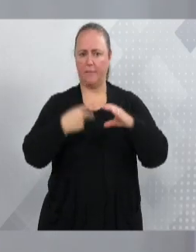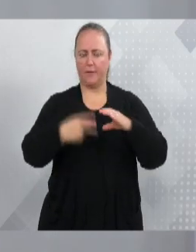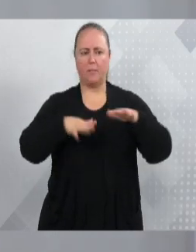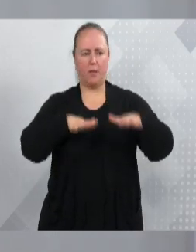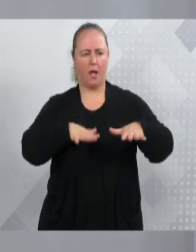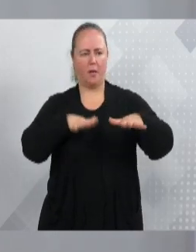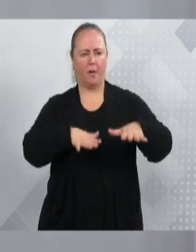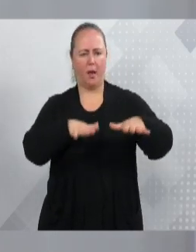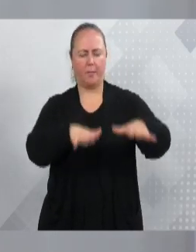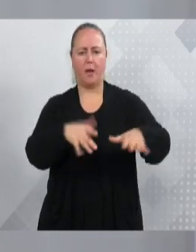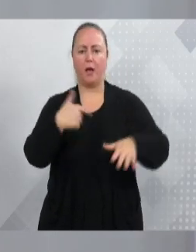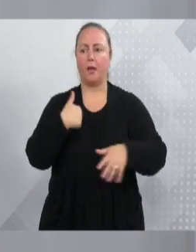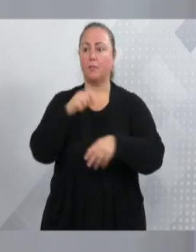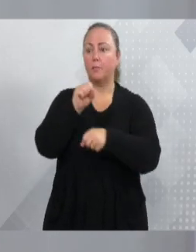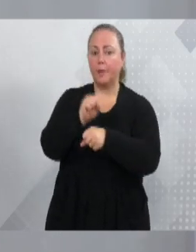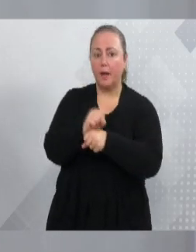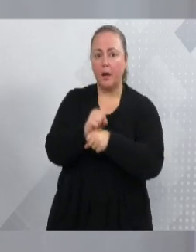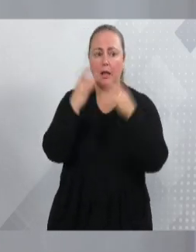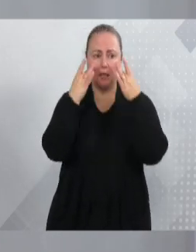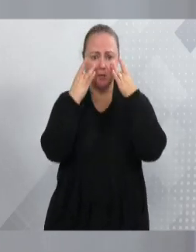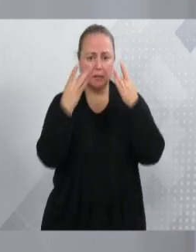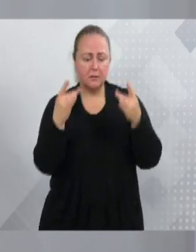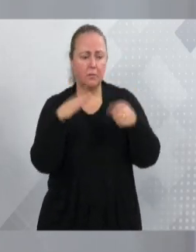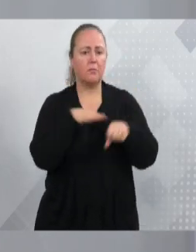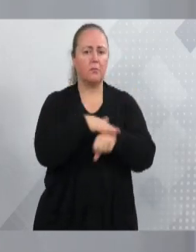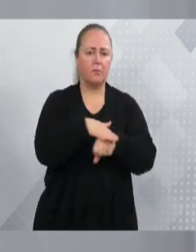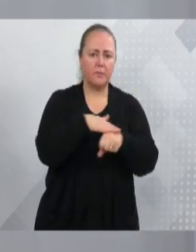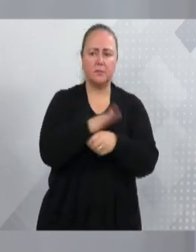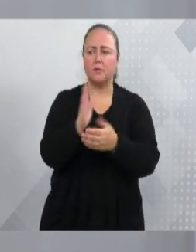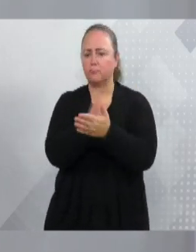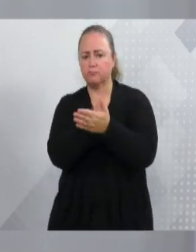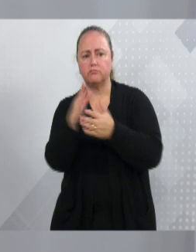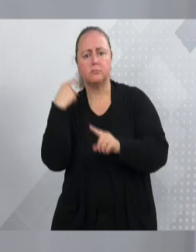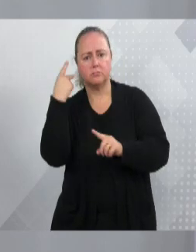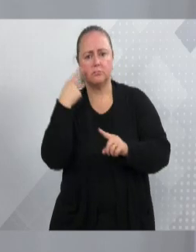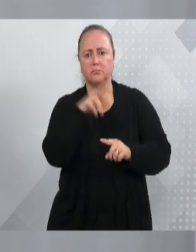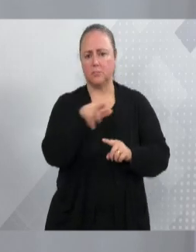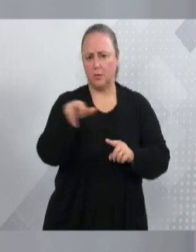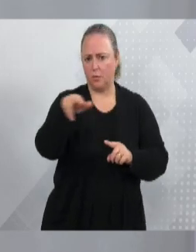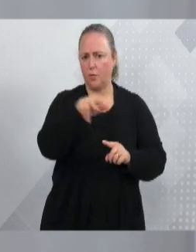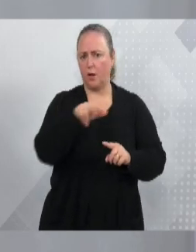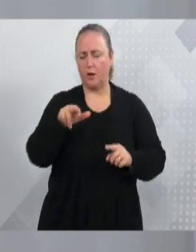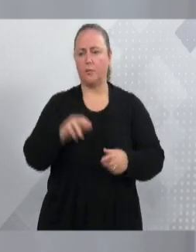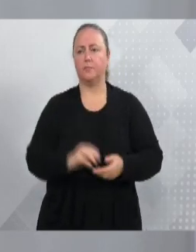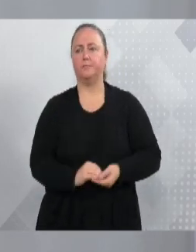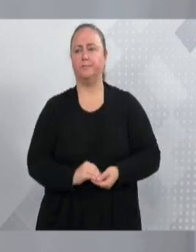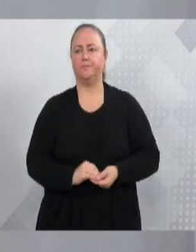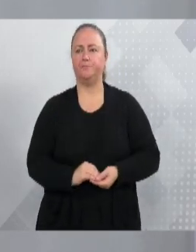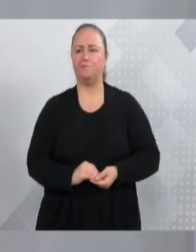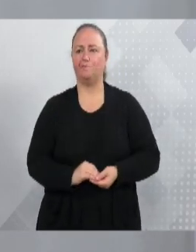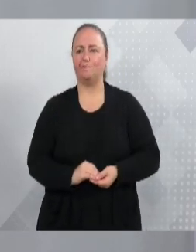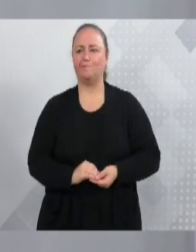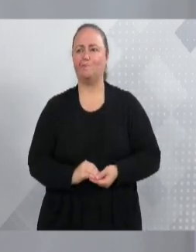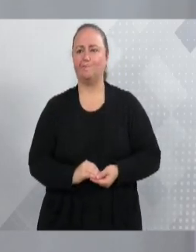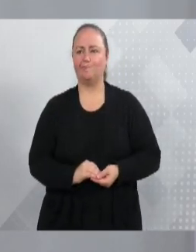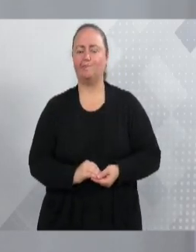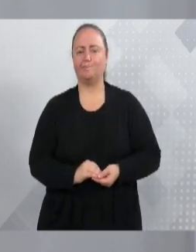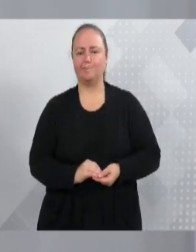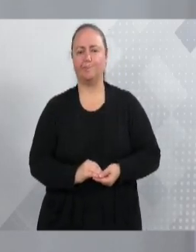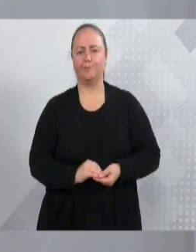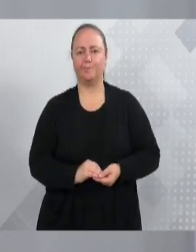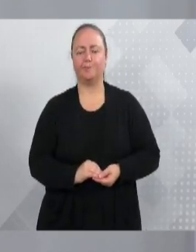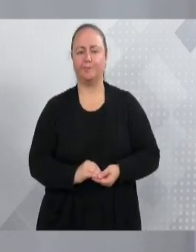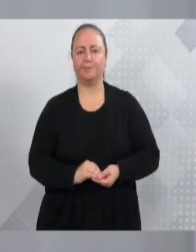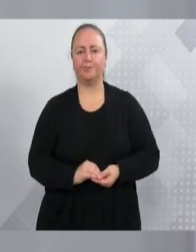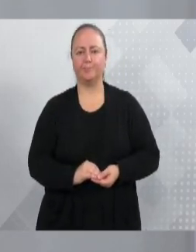passando e parei para dar atenção, assim como outros vereadores também o fizeram. E, pelo fato de o local